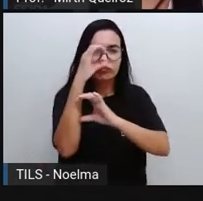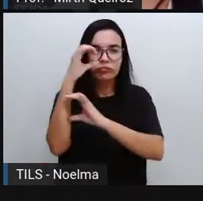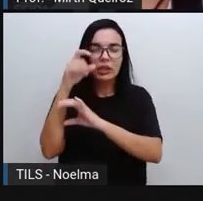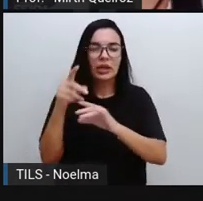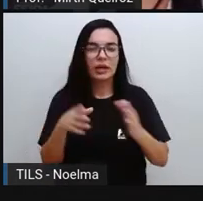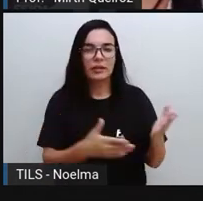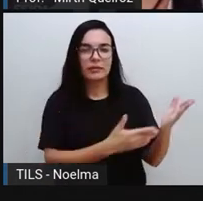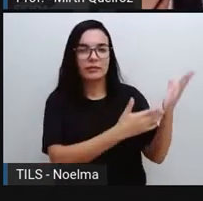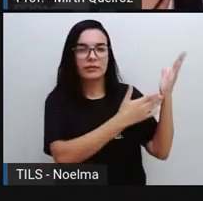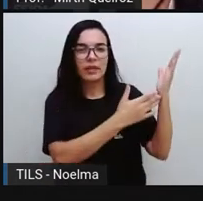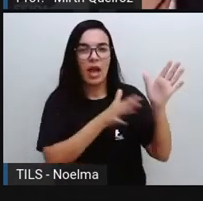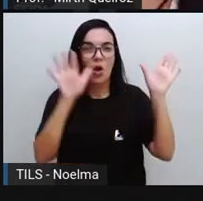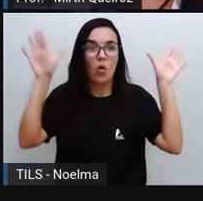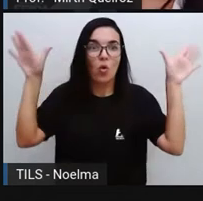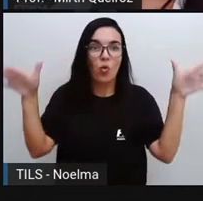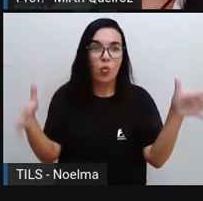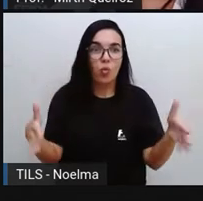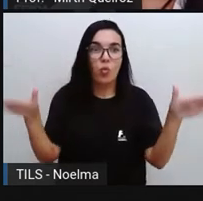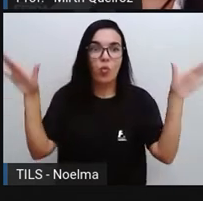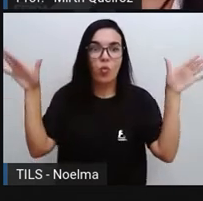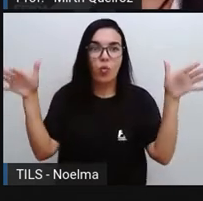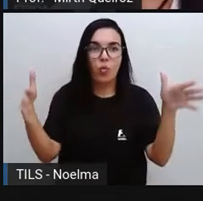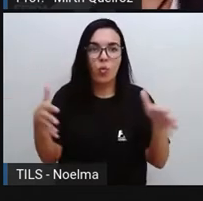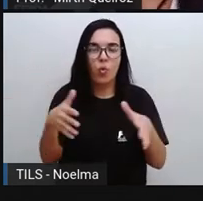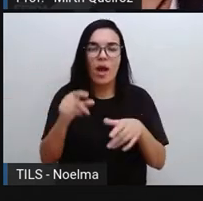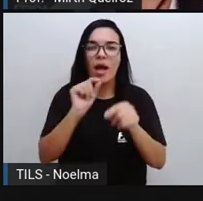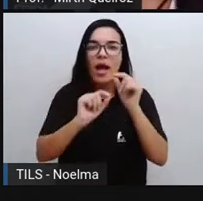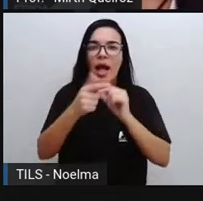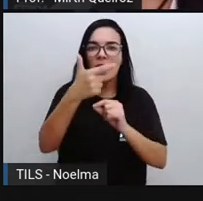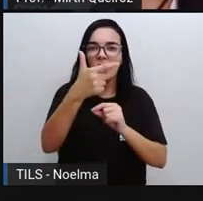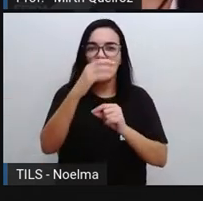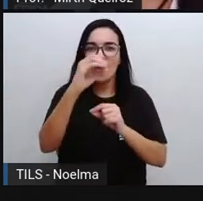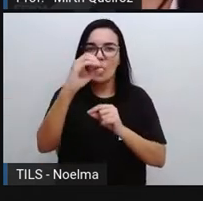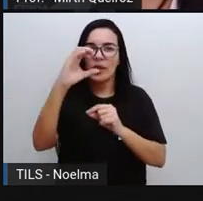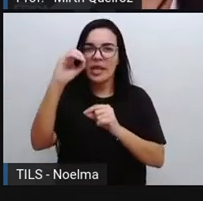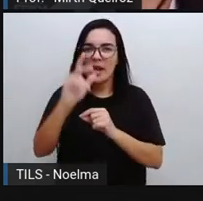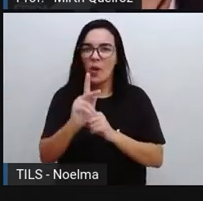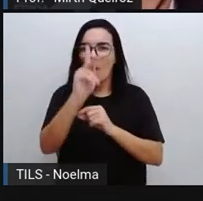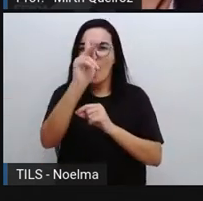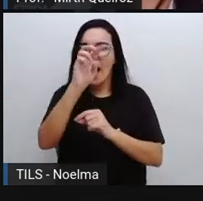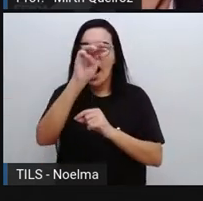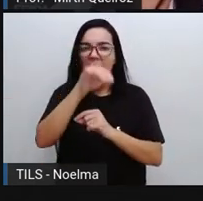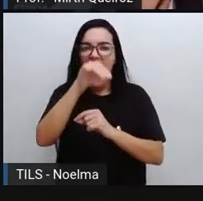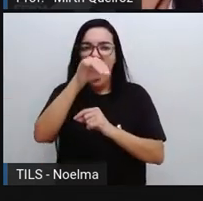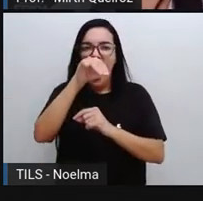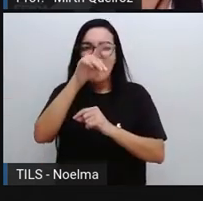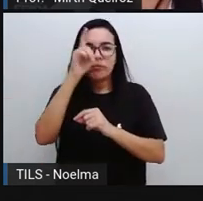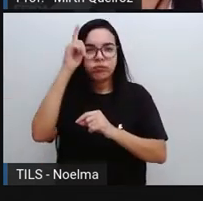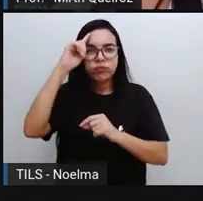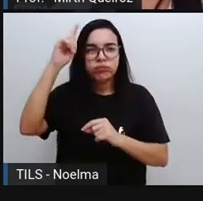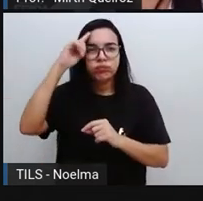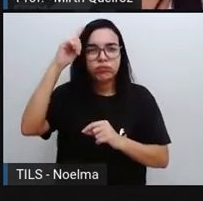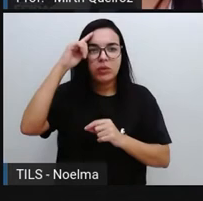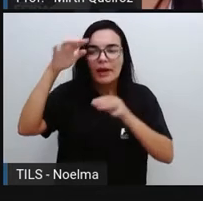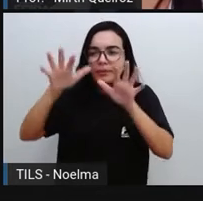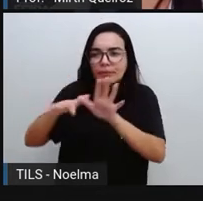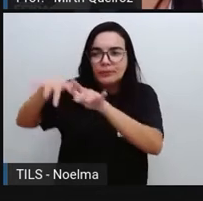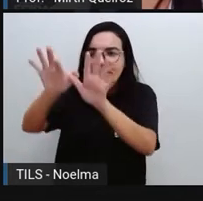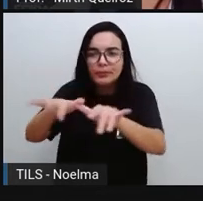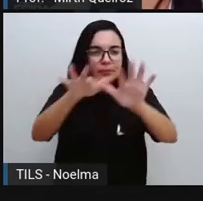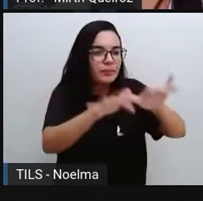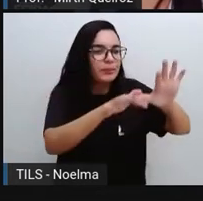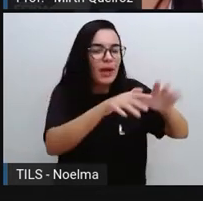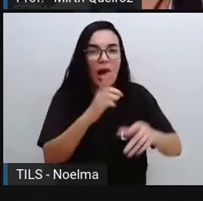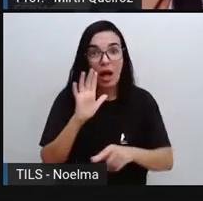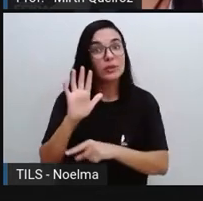voam até 200 quilômetros por dia e ajudam cientistas de